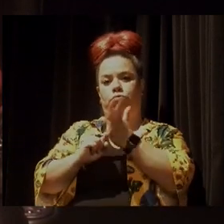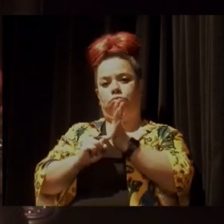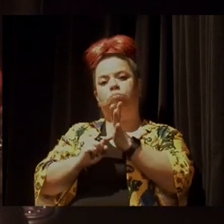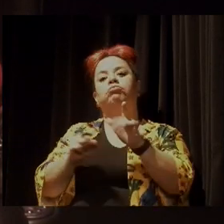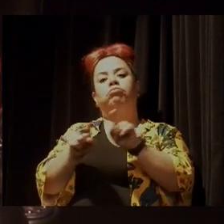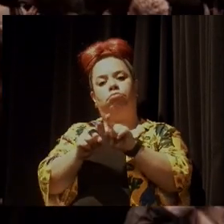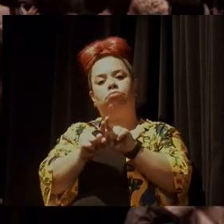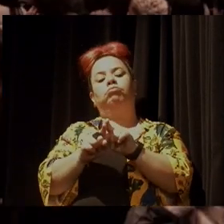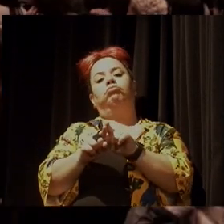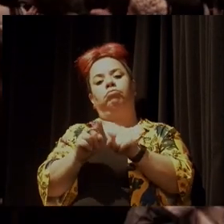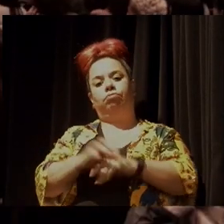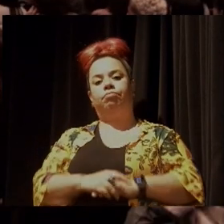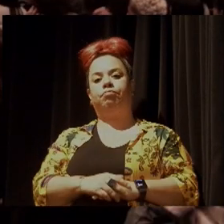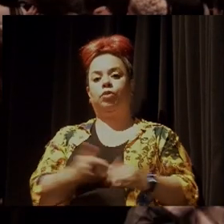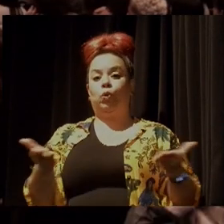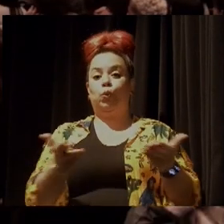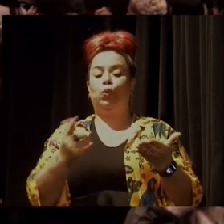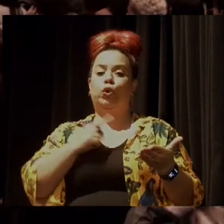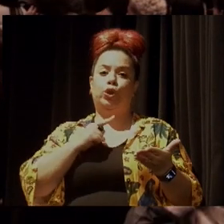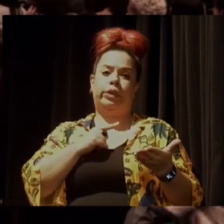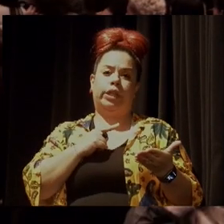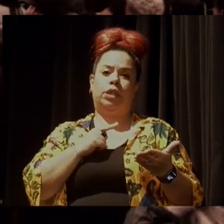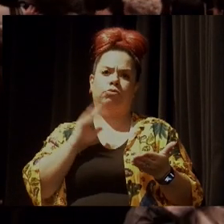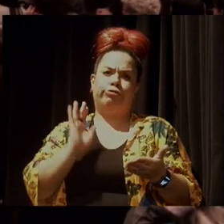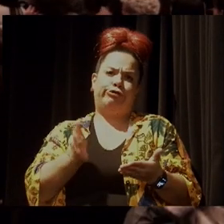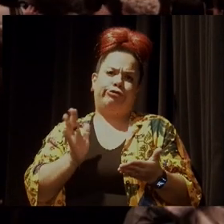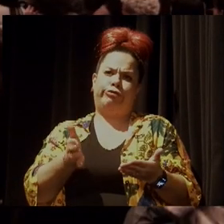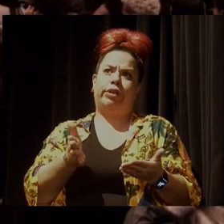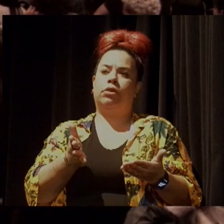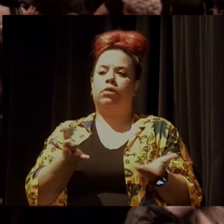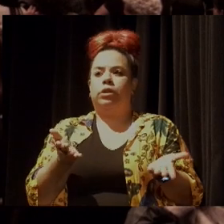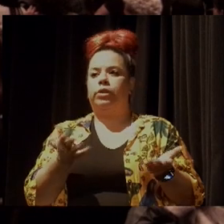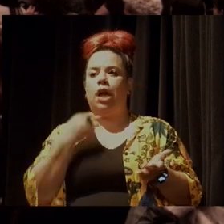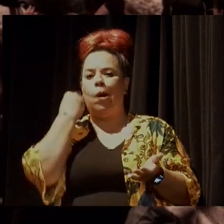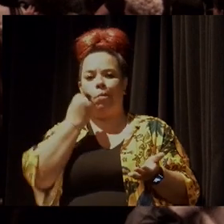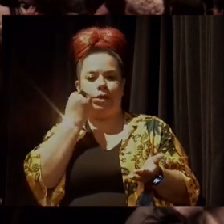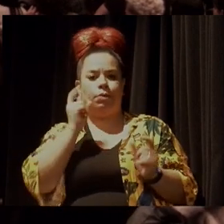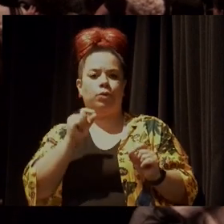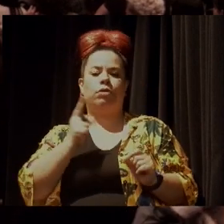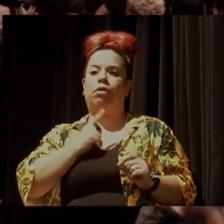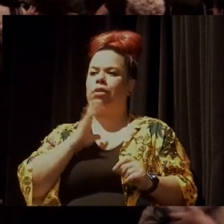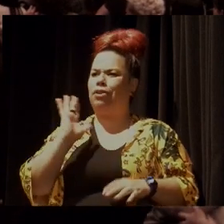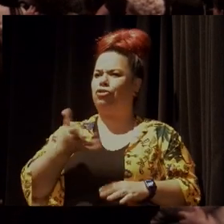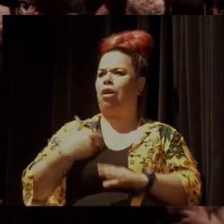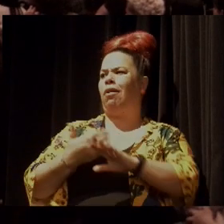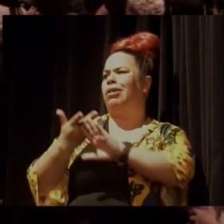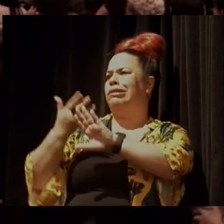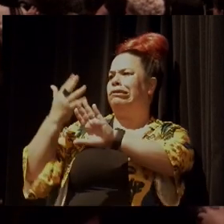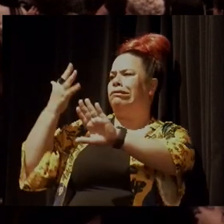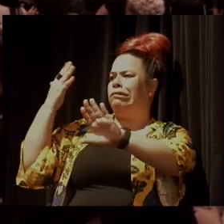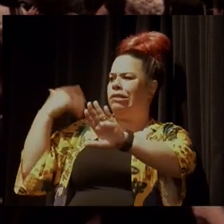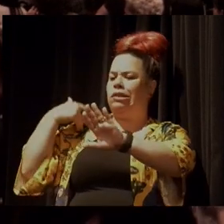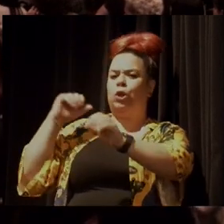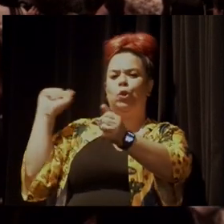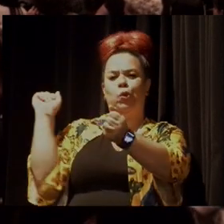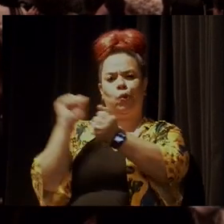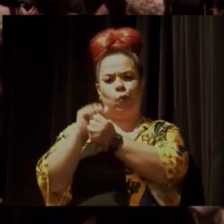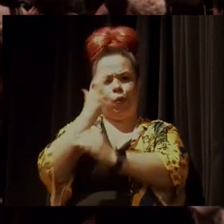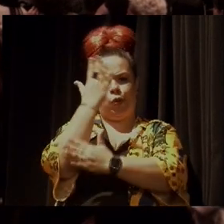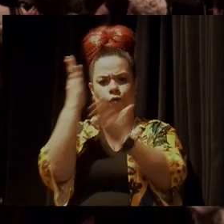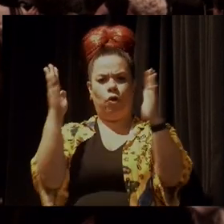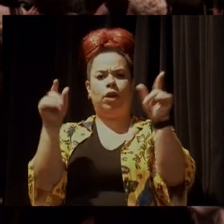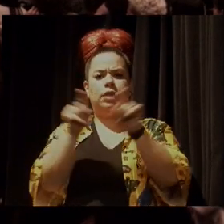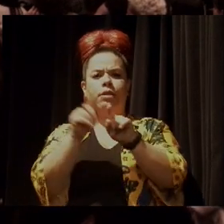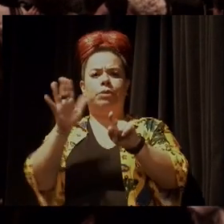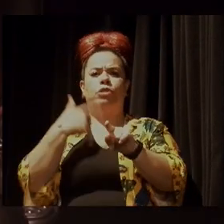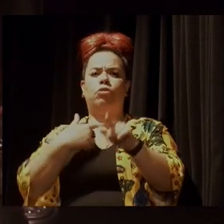florestais, que hoje tem já... É uma experiência de bastante tempo com florestas que já estão